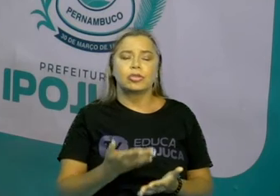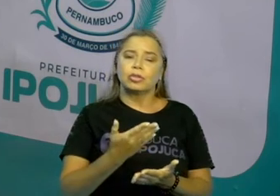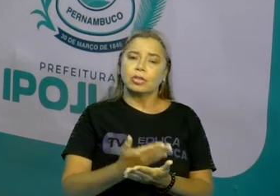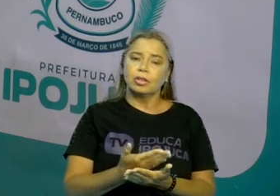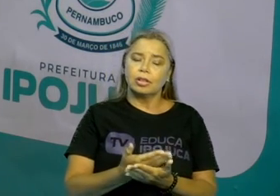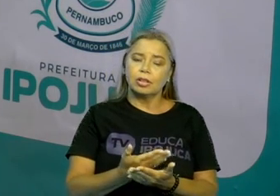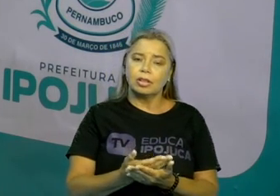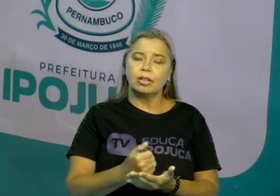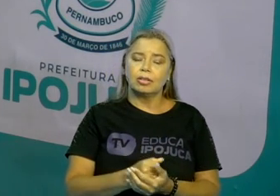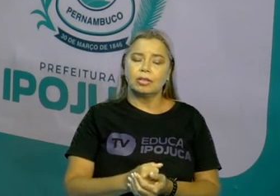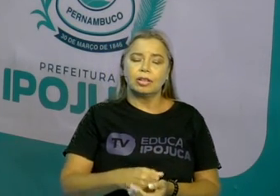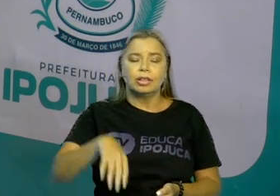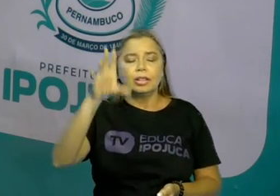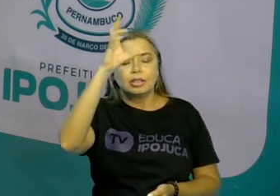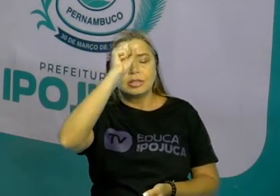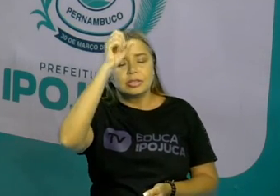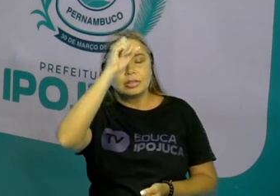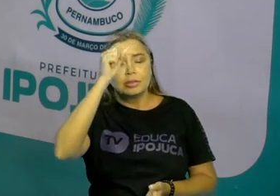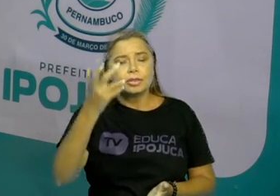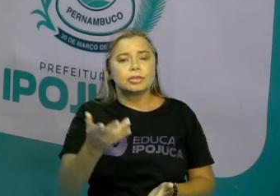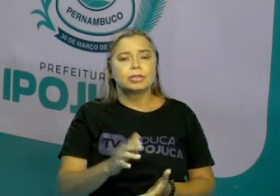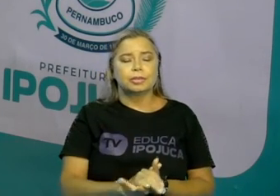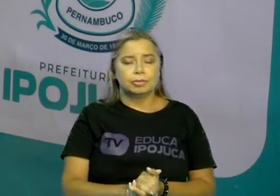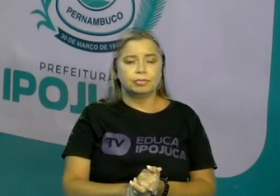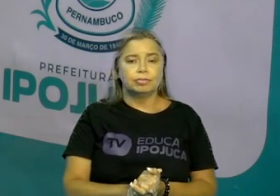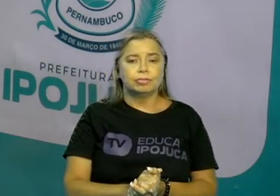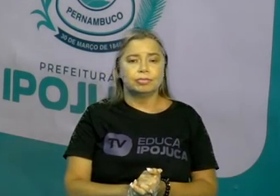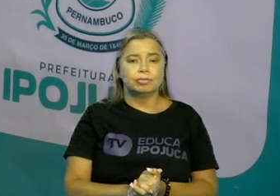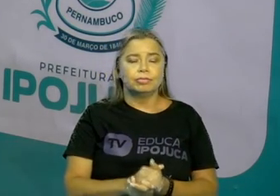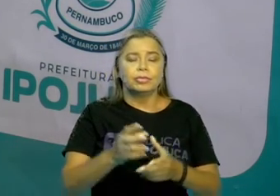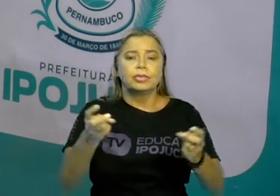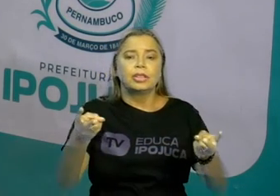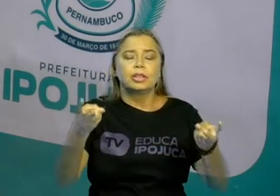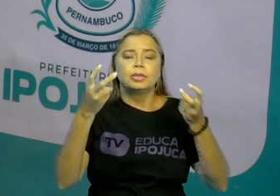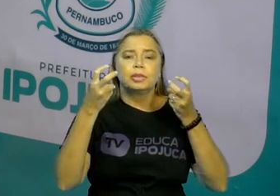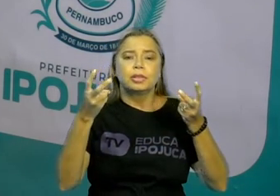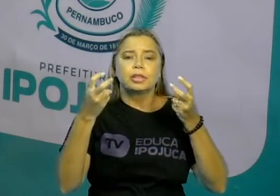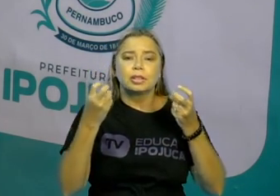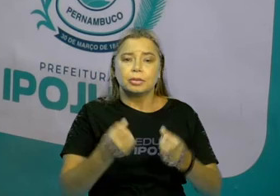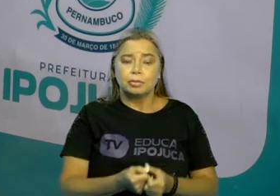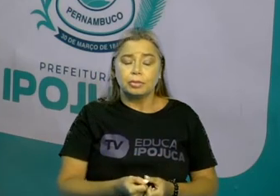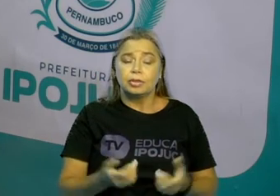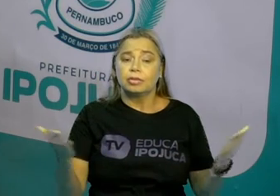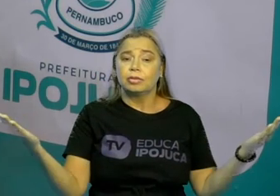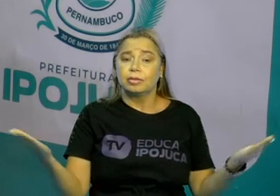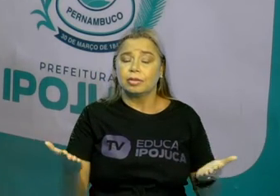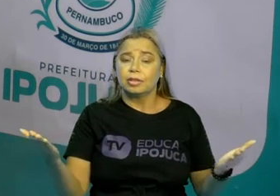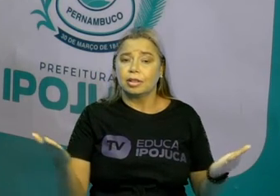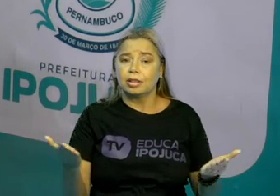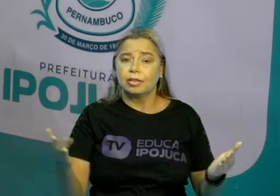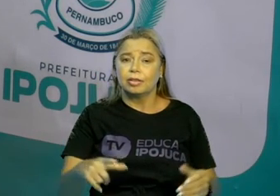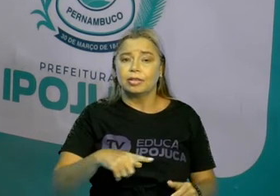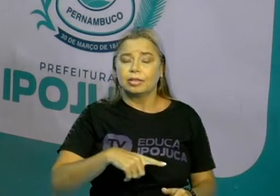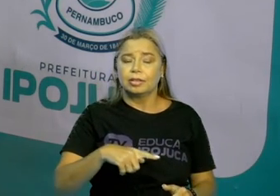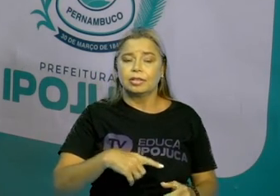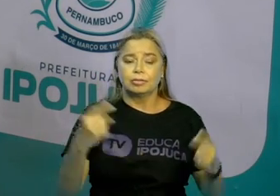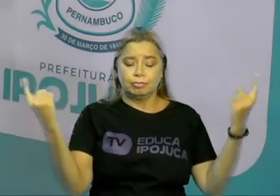aprendeu nessa aula. E, percebendo agora, a gente tem o nosso desafio.